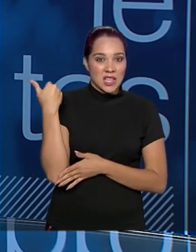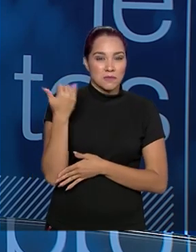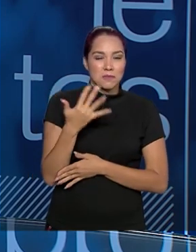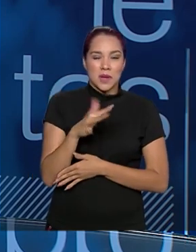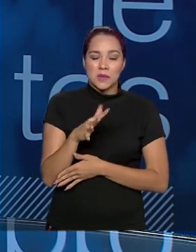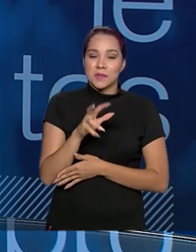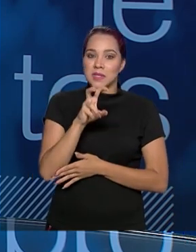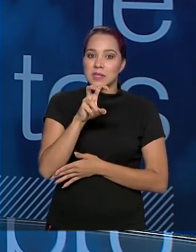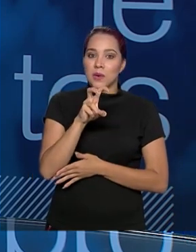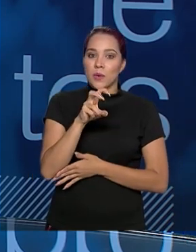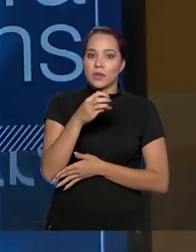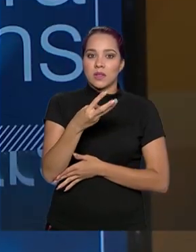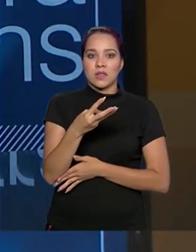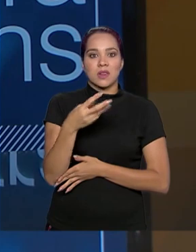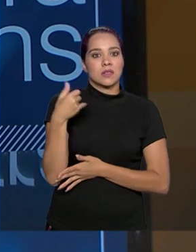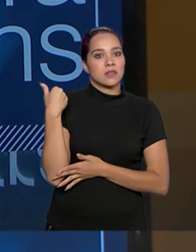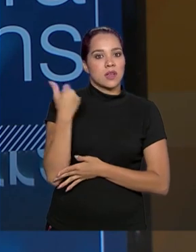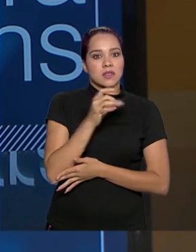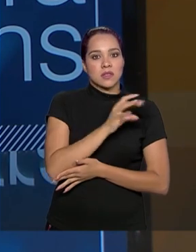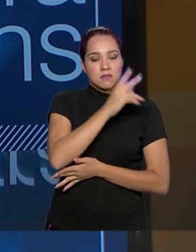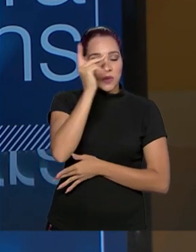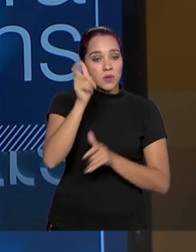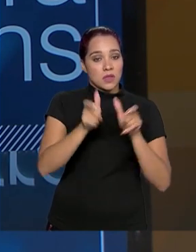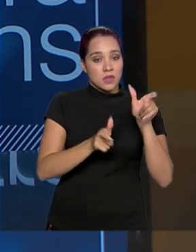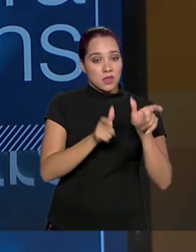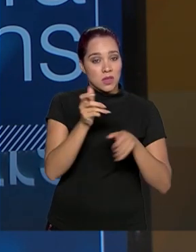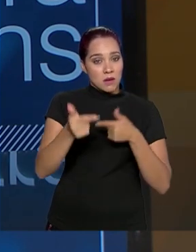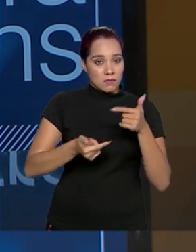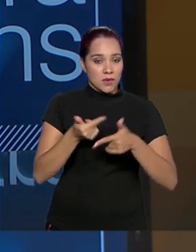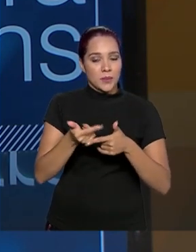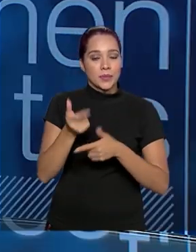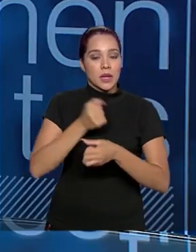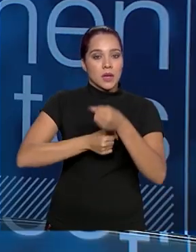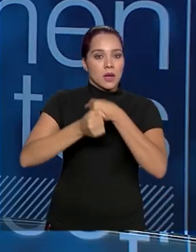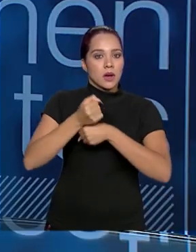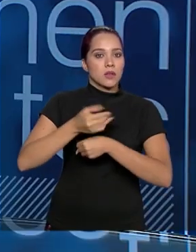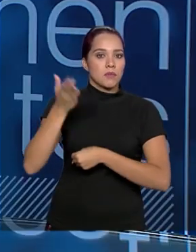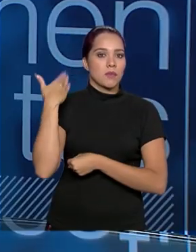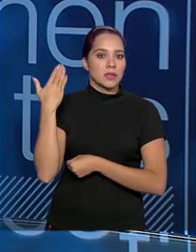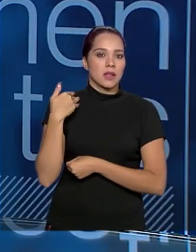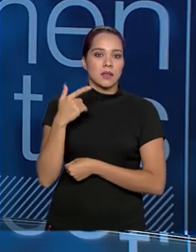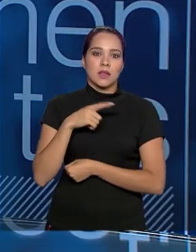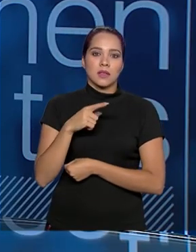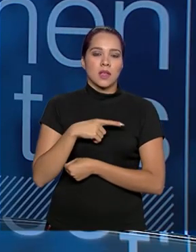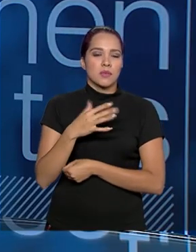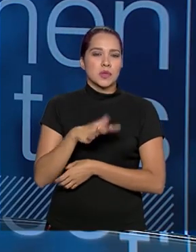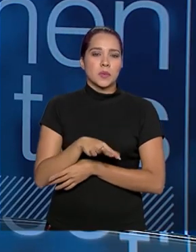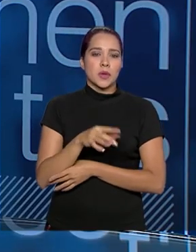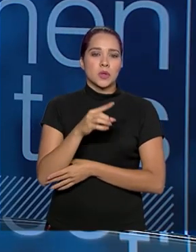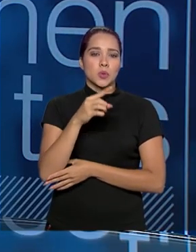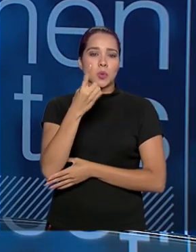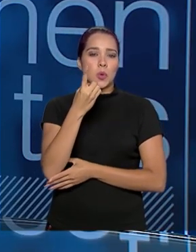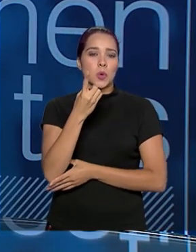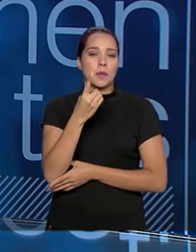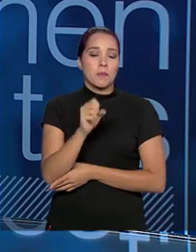anos. A gente teve, ano passado, em torno de uma e meia aposentadorias por semana. Nossa.